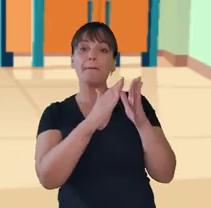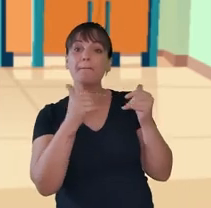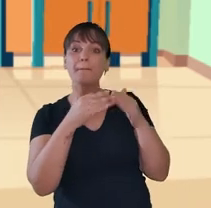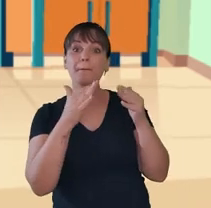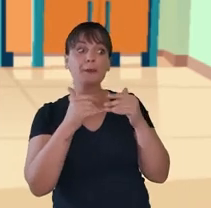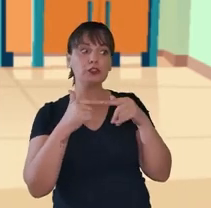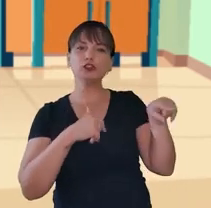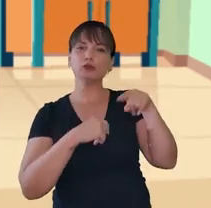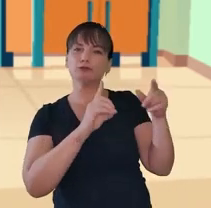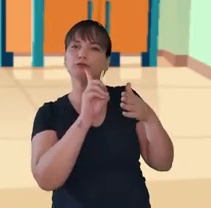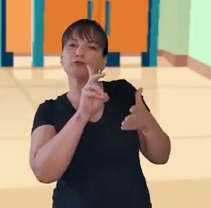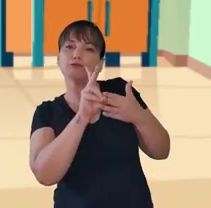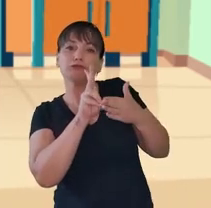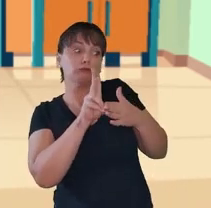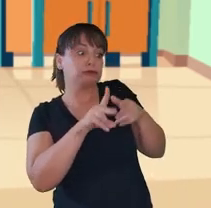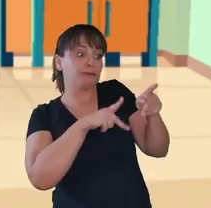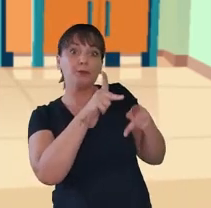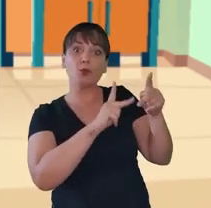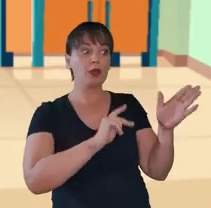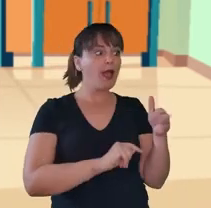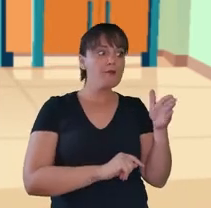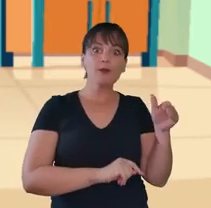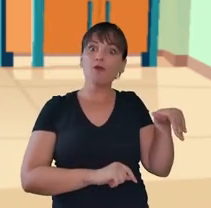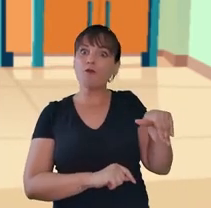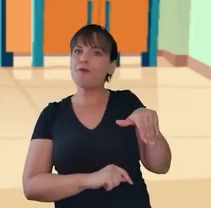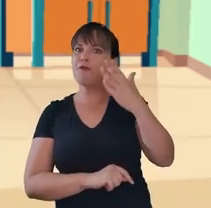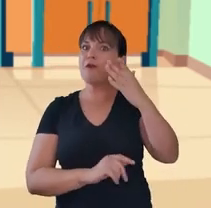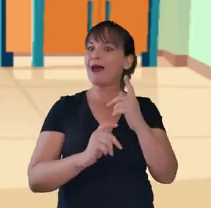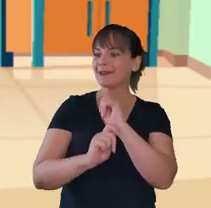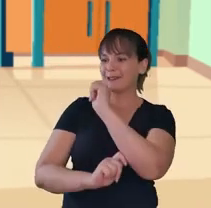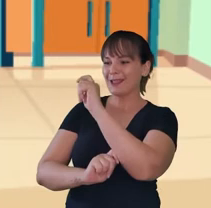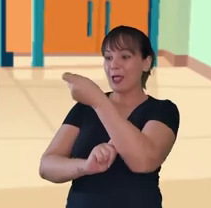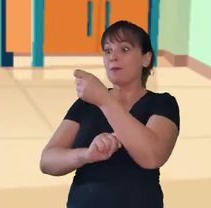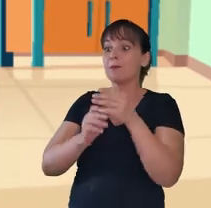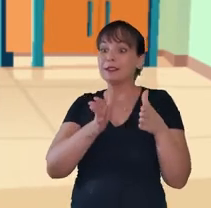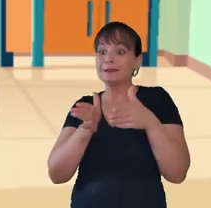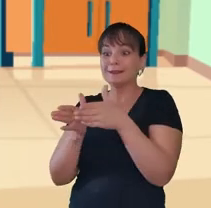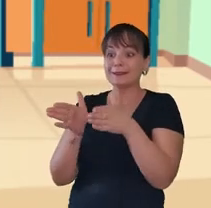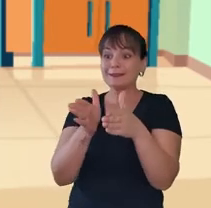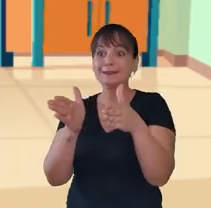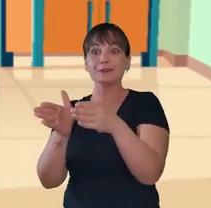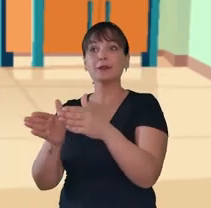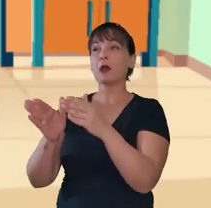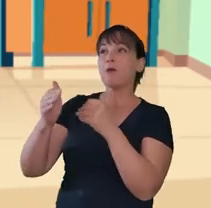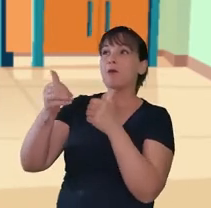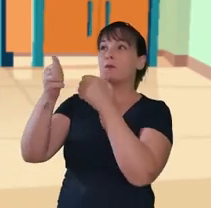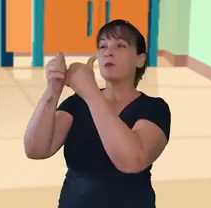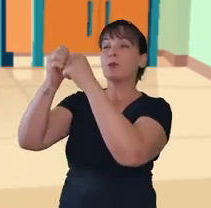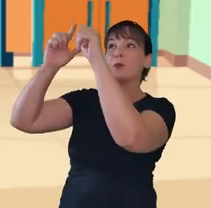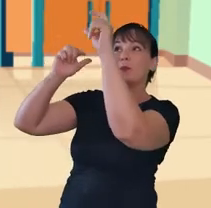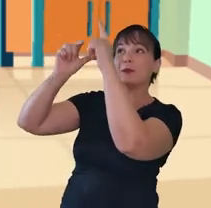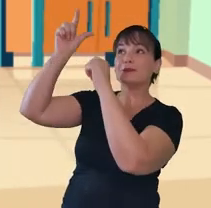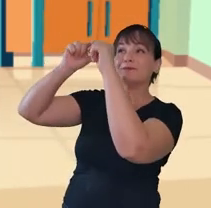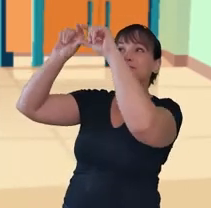para algum deles da aldeia ir pescar naquela direção aonde a constelação